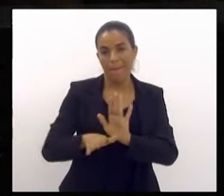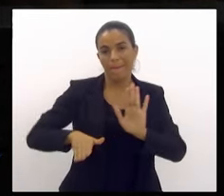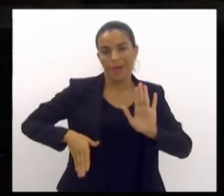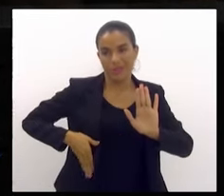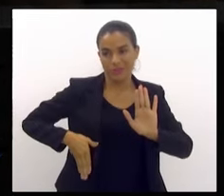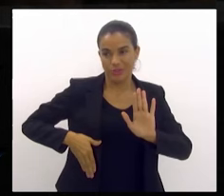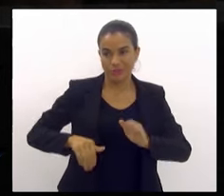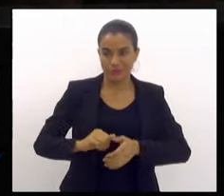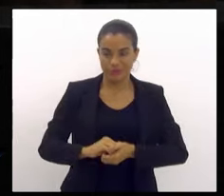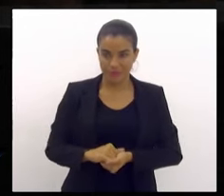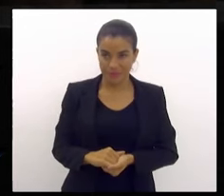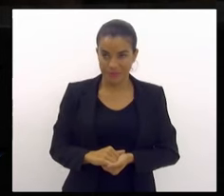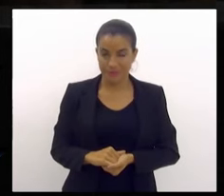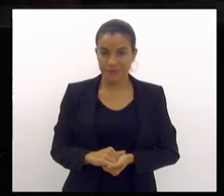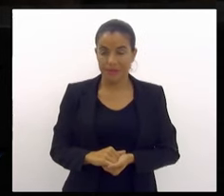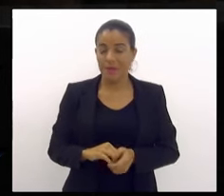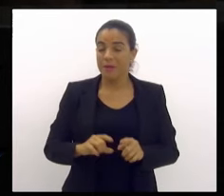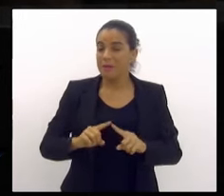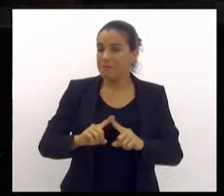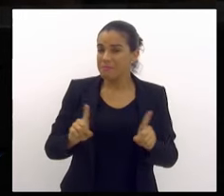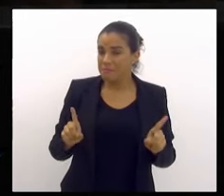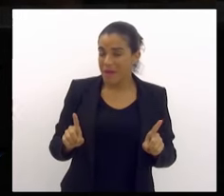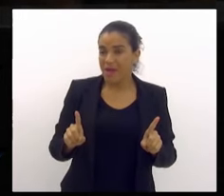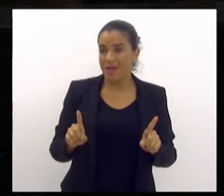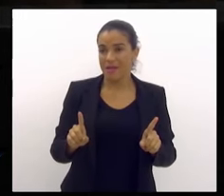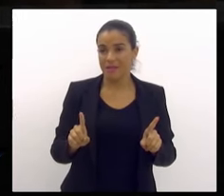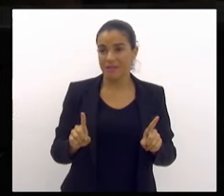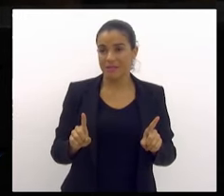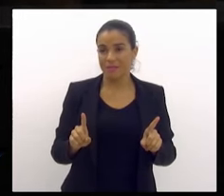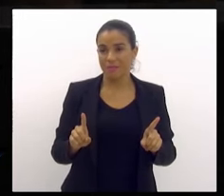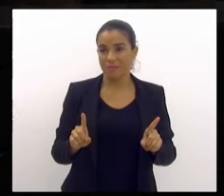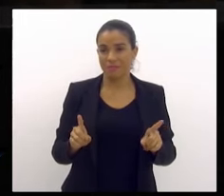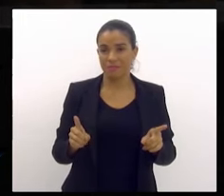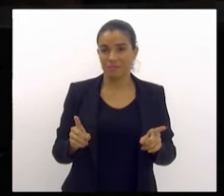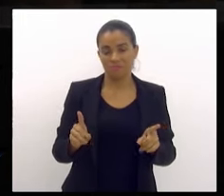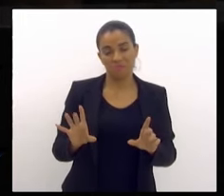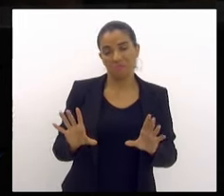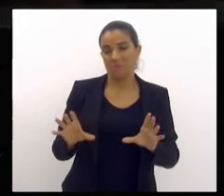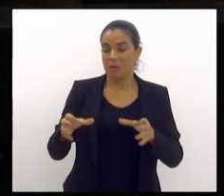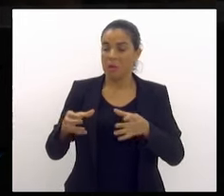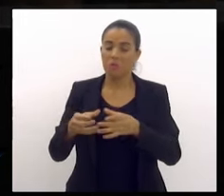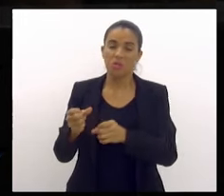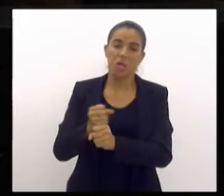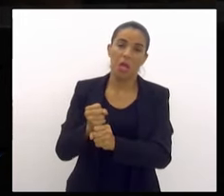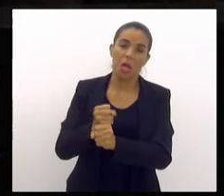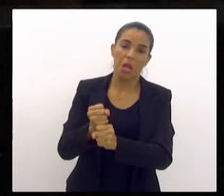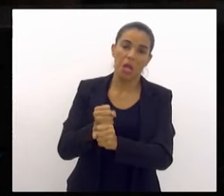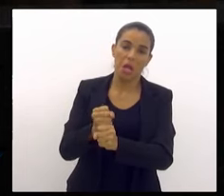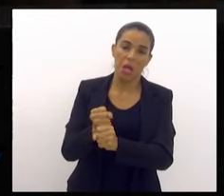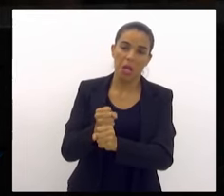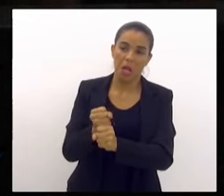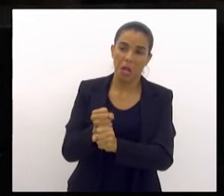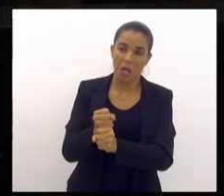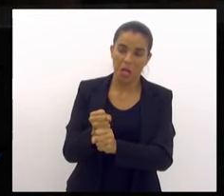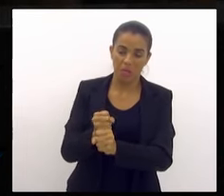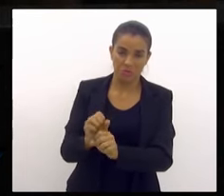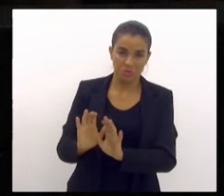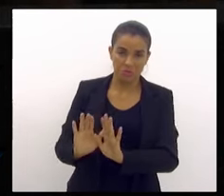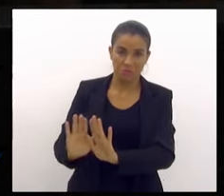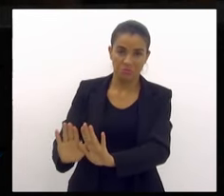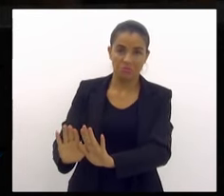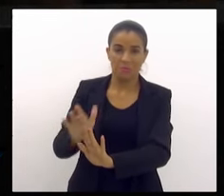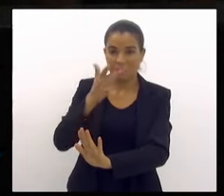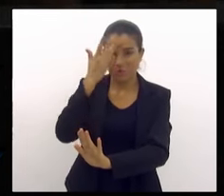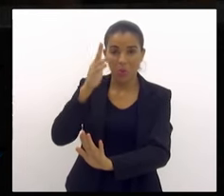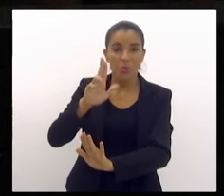mas, efetivamente, estão eles lá há muito tempo e ninguém